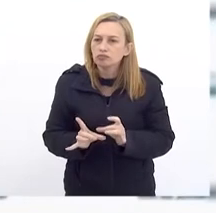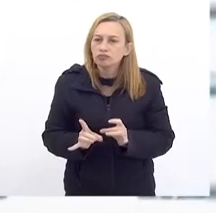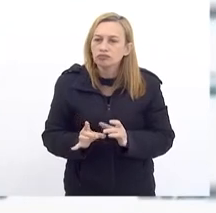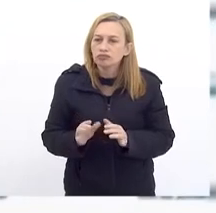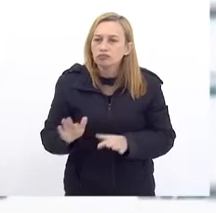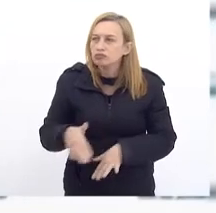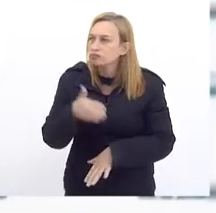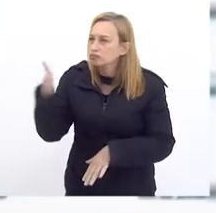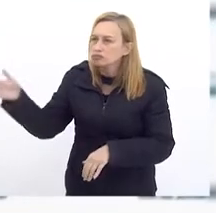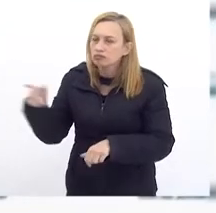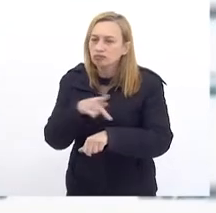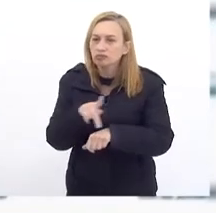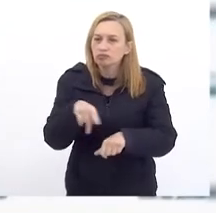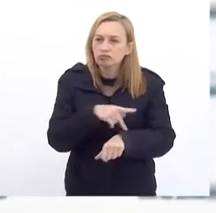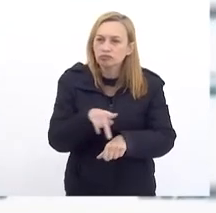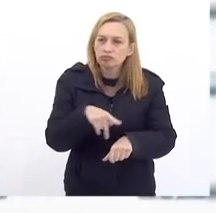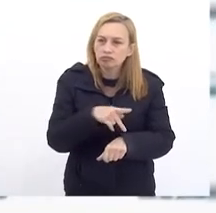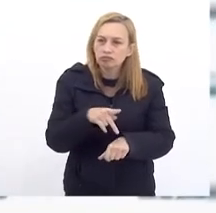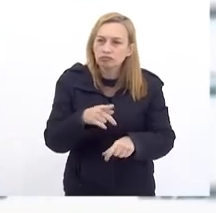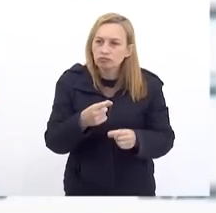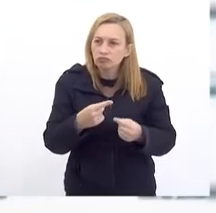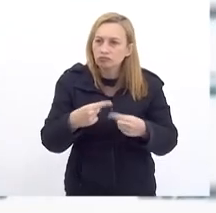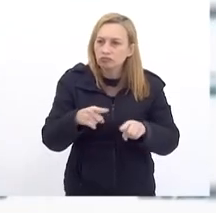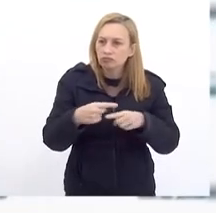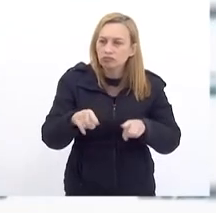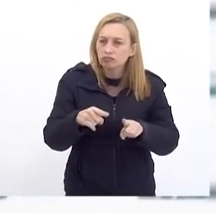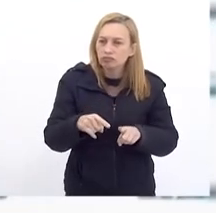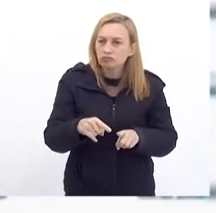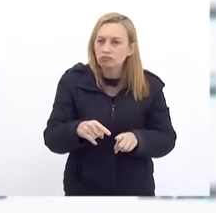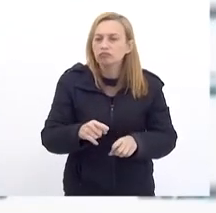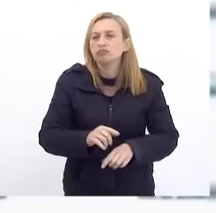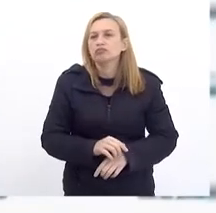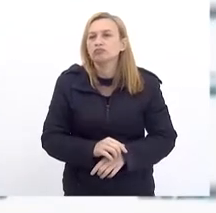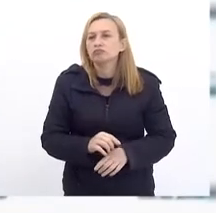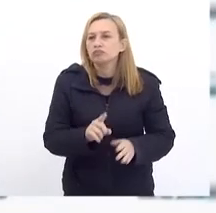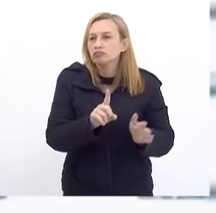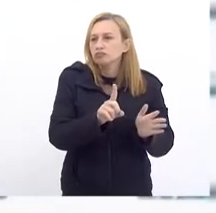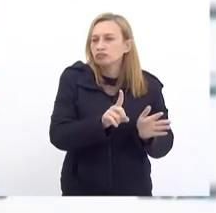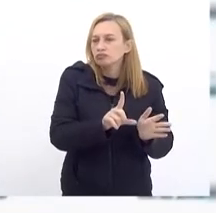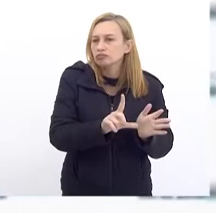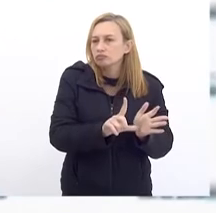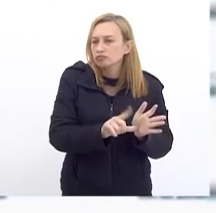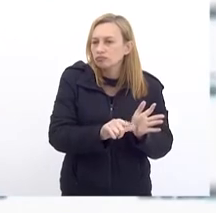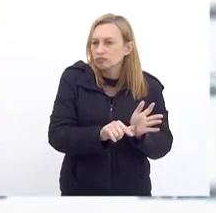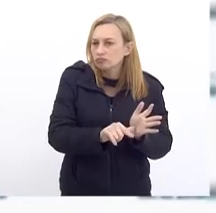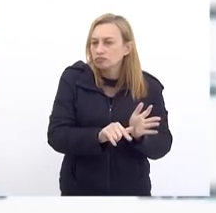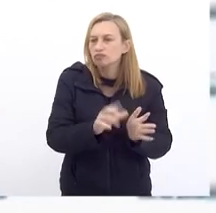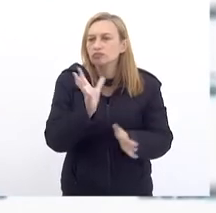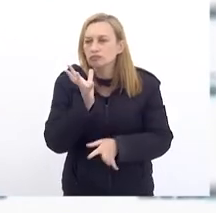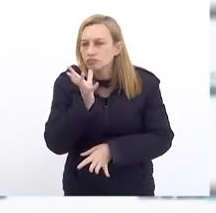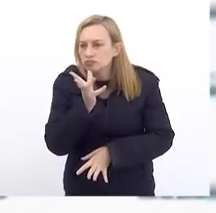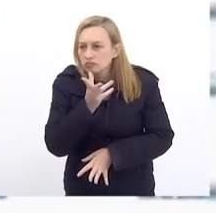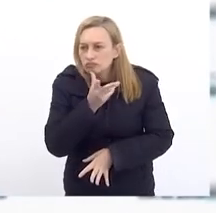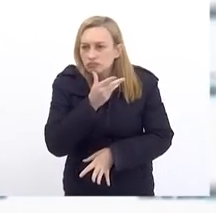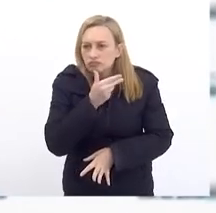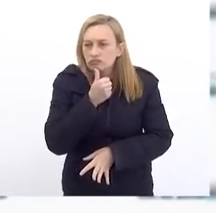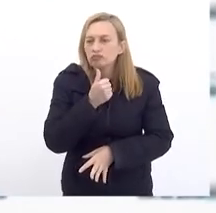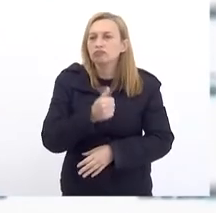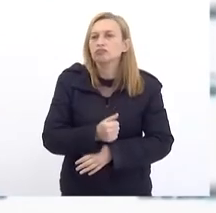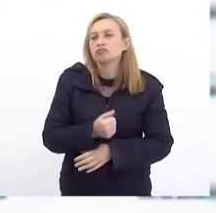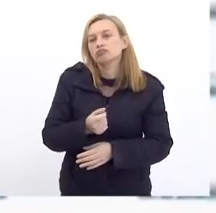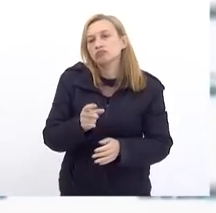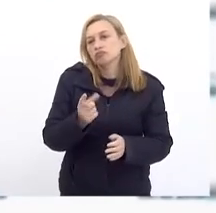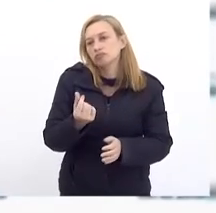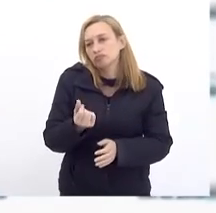Internacional Ela acaba Provocando Restrições Demórias Para as entregas E acaba Elevando o preço